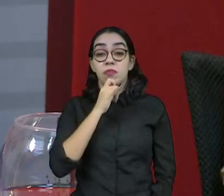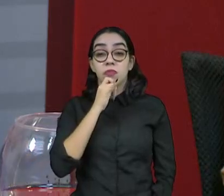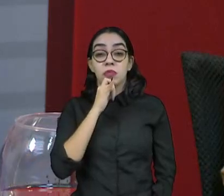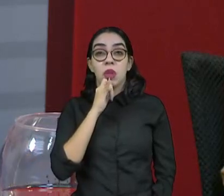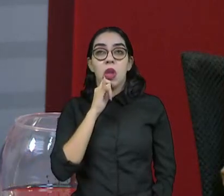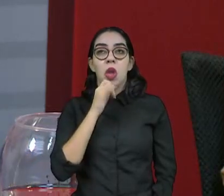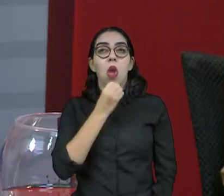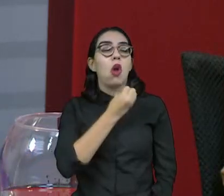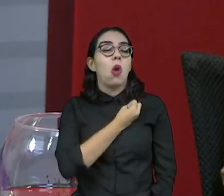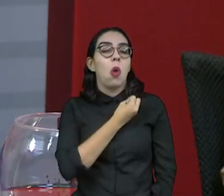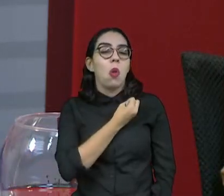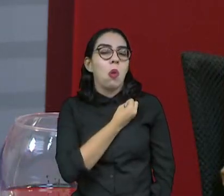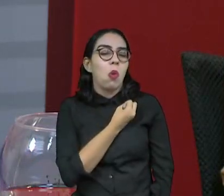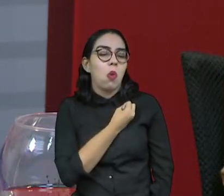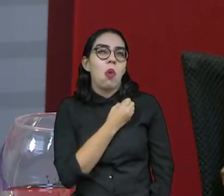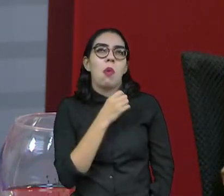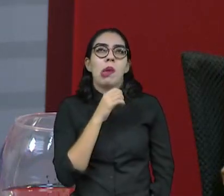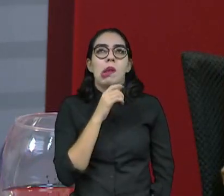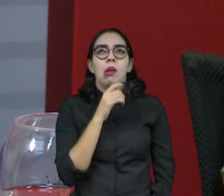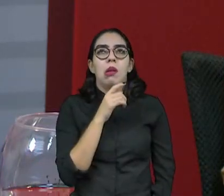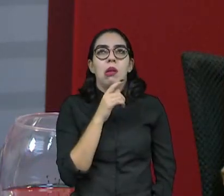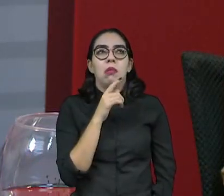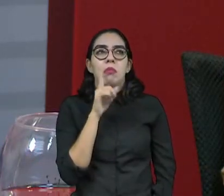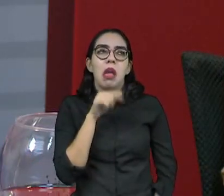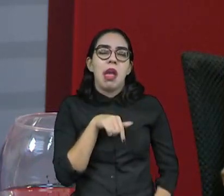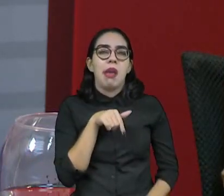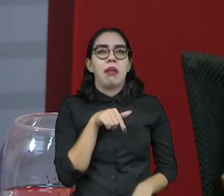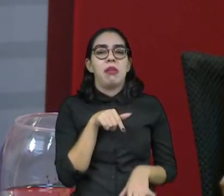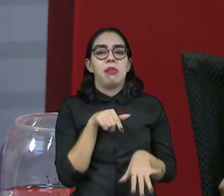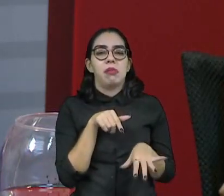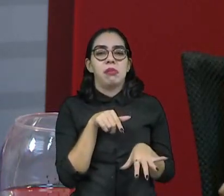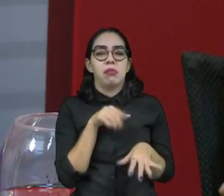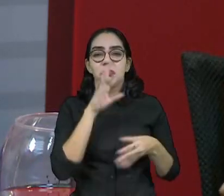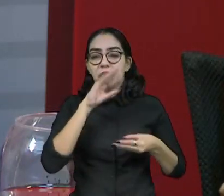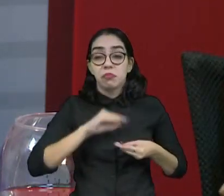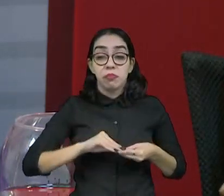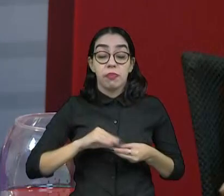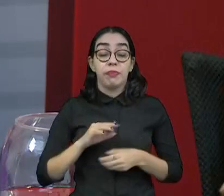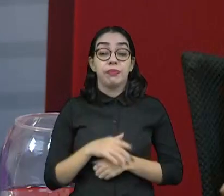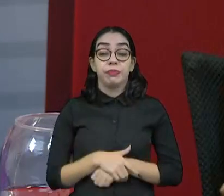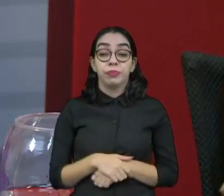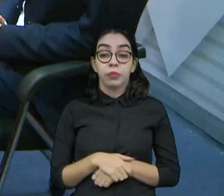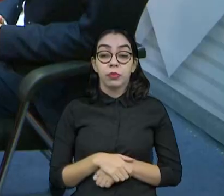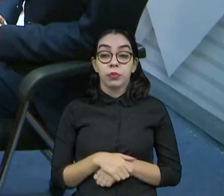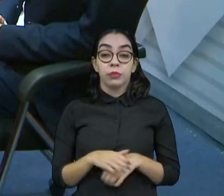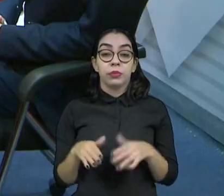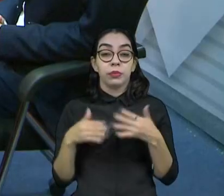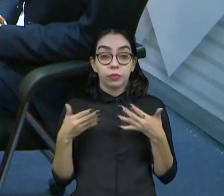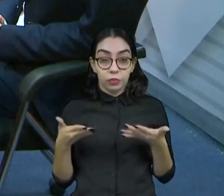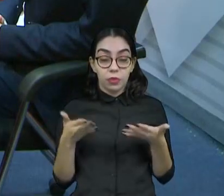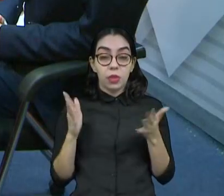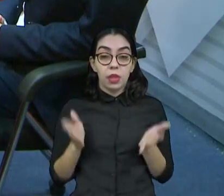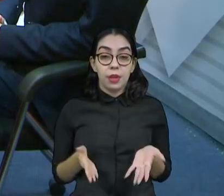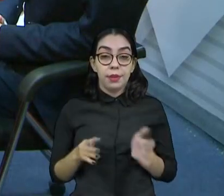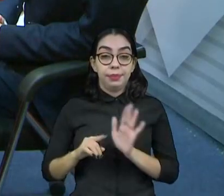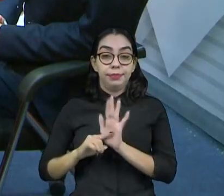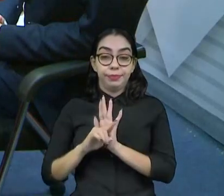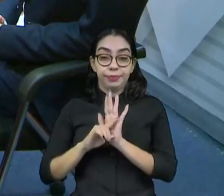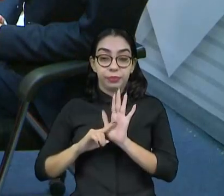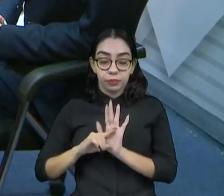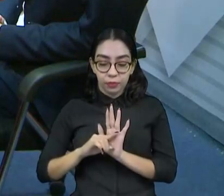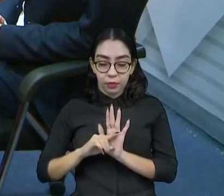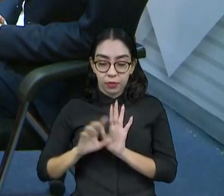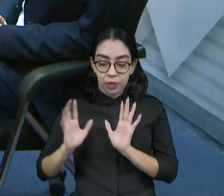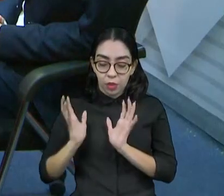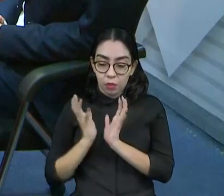arredondado de mais ou de menos, né? E chegou num ponto em que as pessoas estão fazendo pesquisa na sua bolha